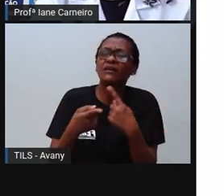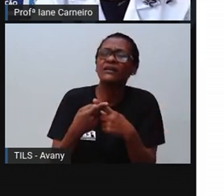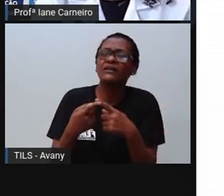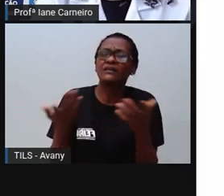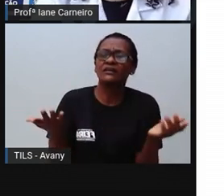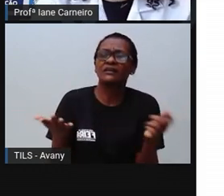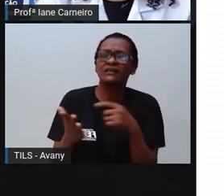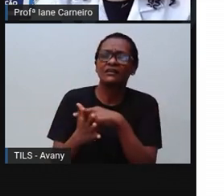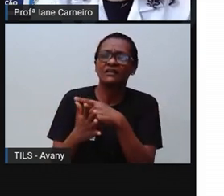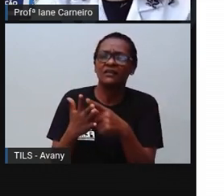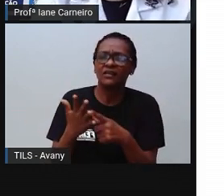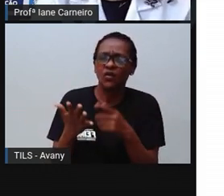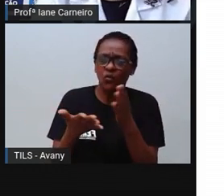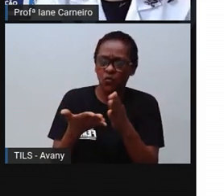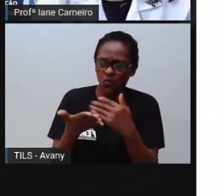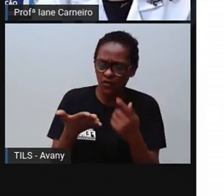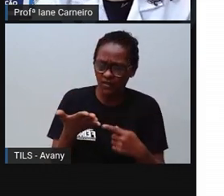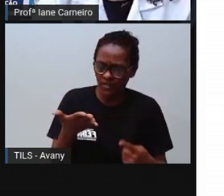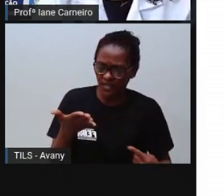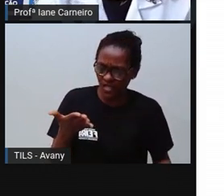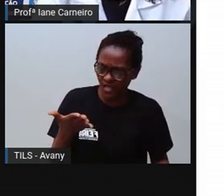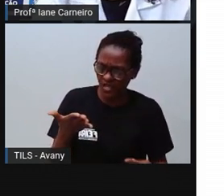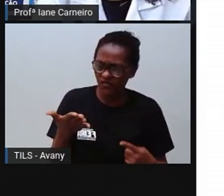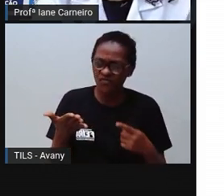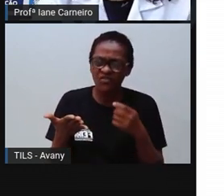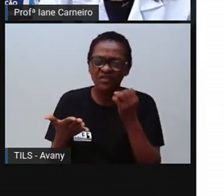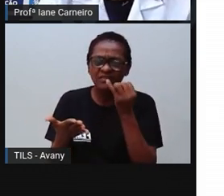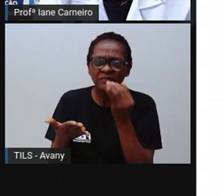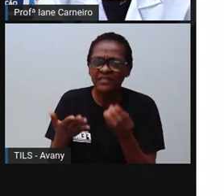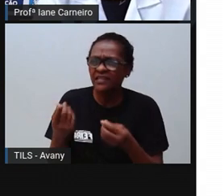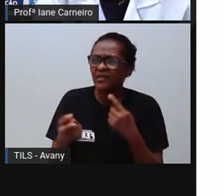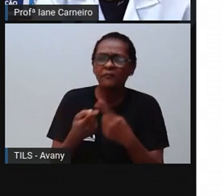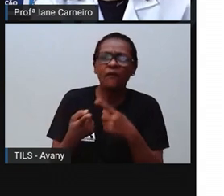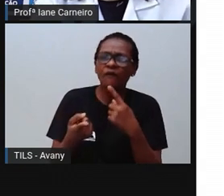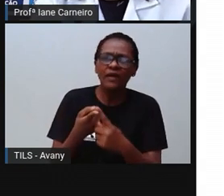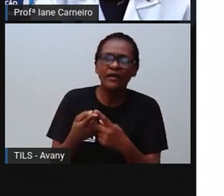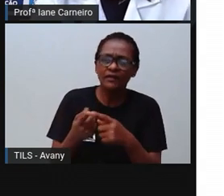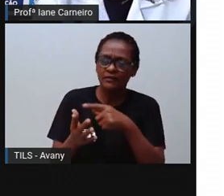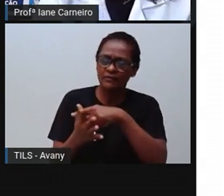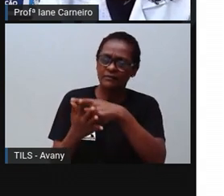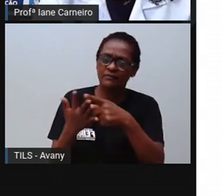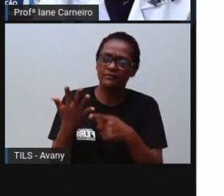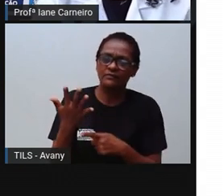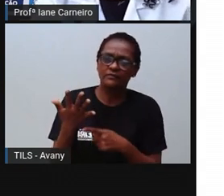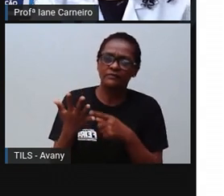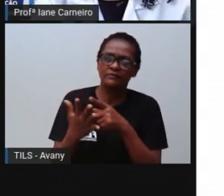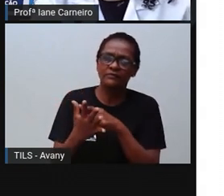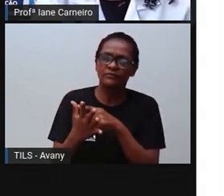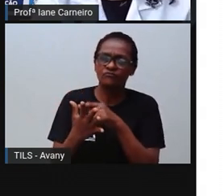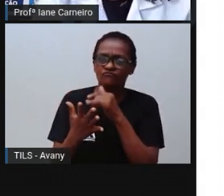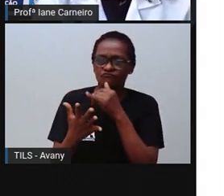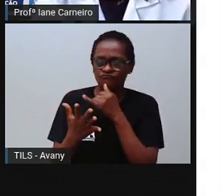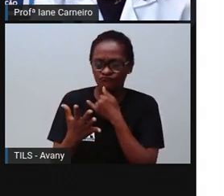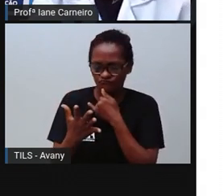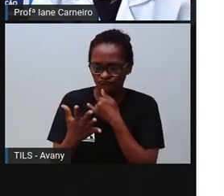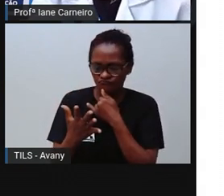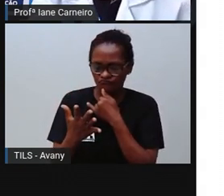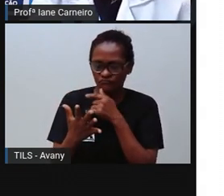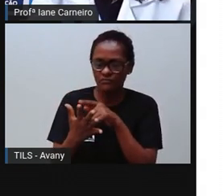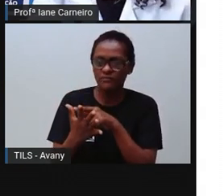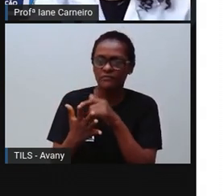Então, lá no livro fala, né, que algumas crianças batem, né, em outras porque elas estão tristes. Então,